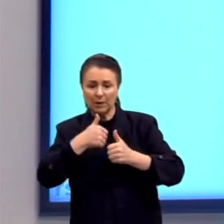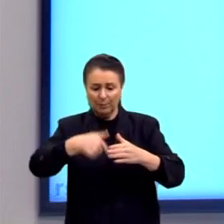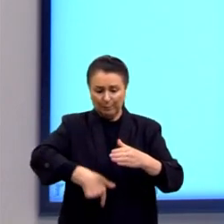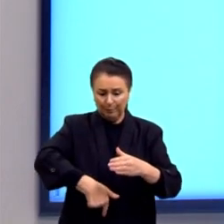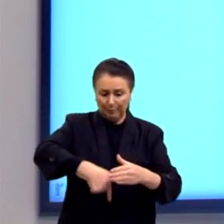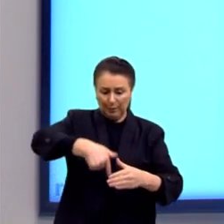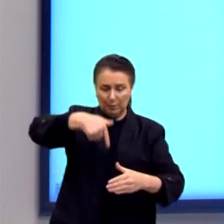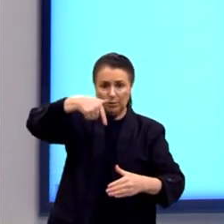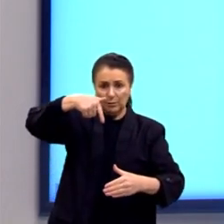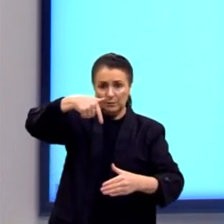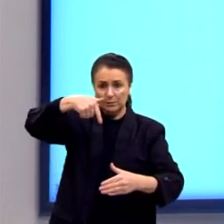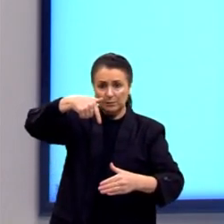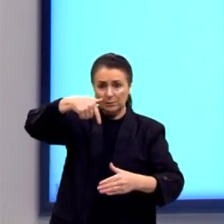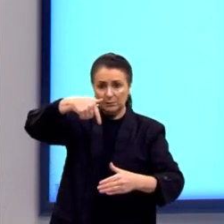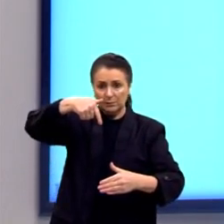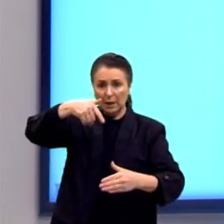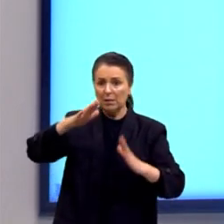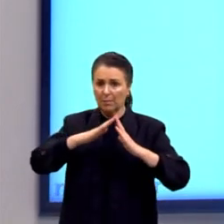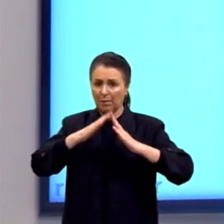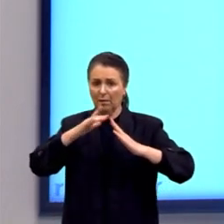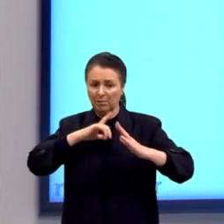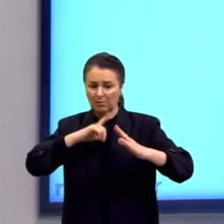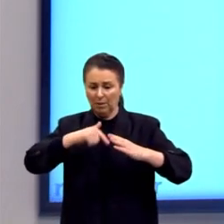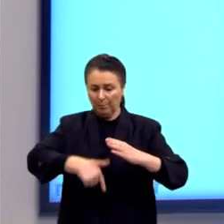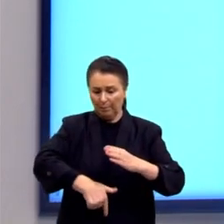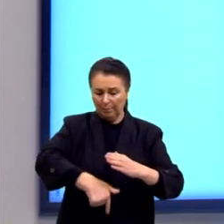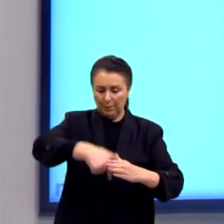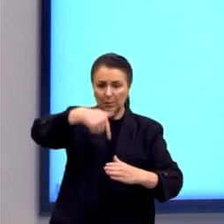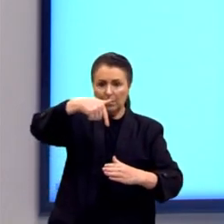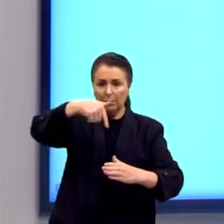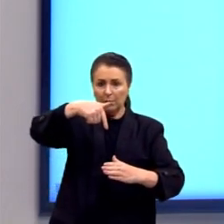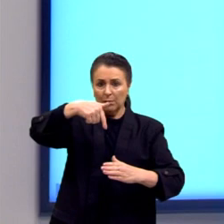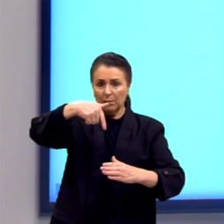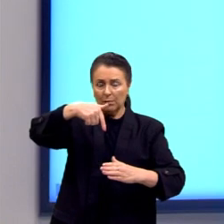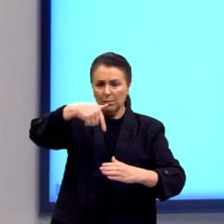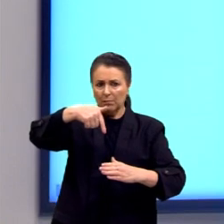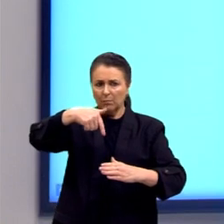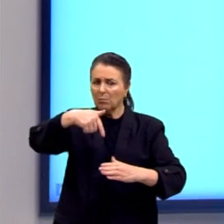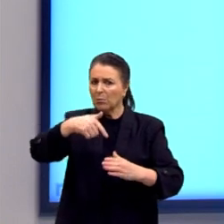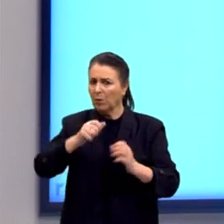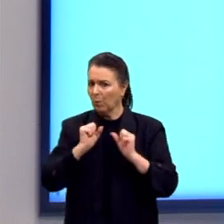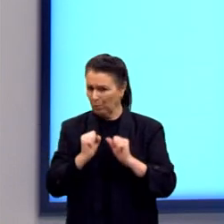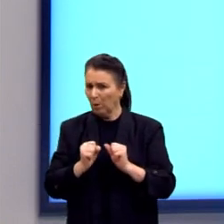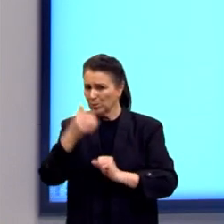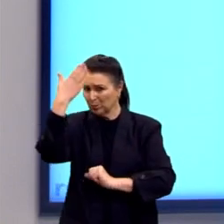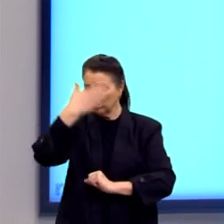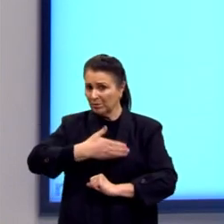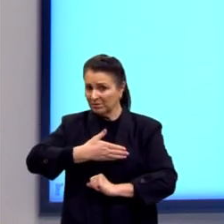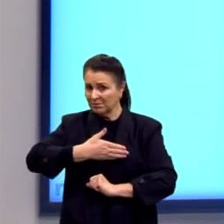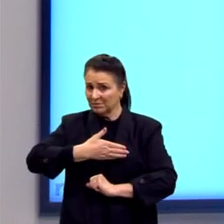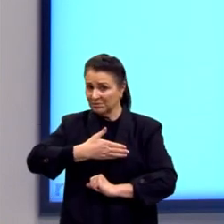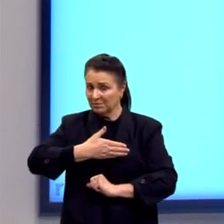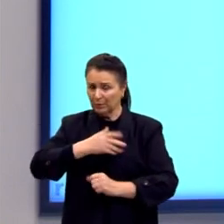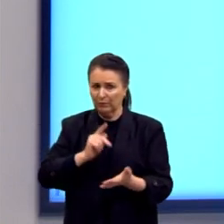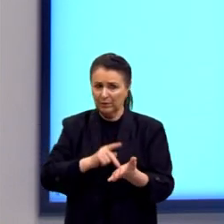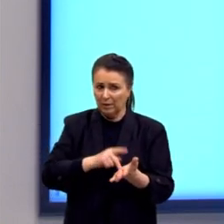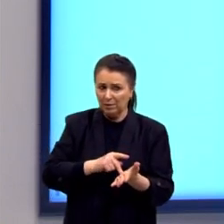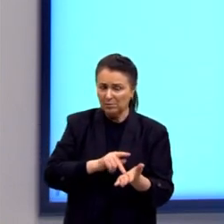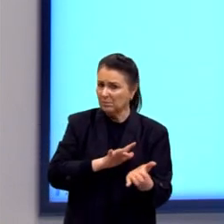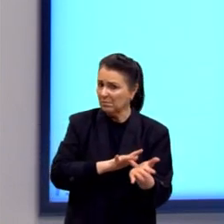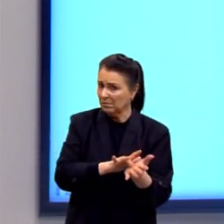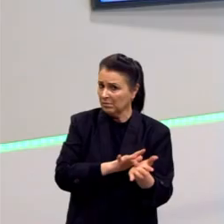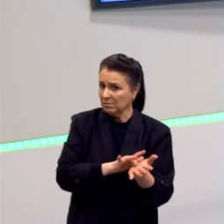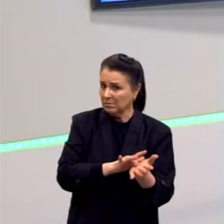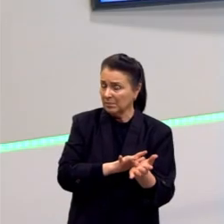Se no fundo do meu quintal tem petróleo, é algo que eu posso ir comprovar, escavar e ver se é verdadeiro ou não.